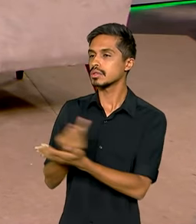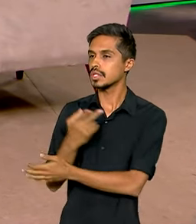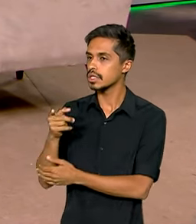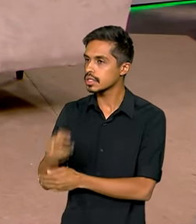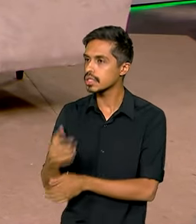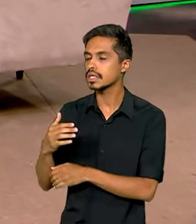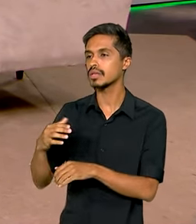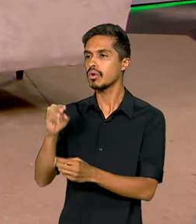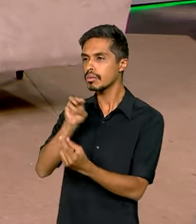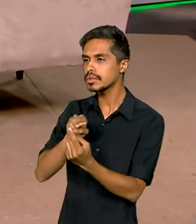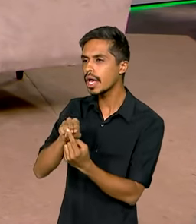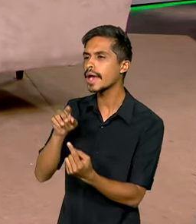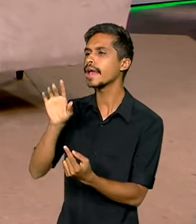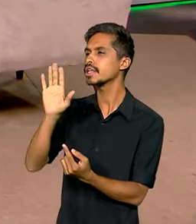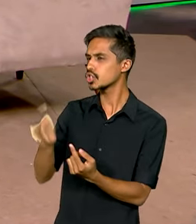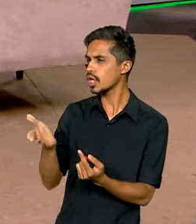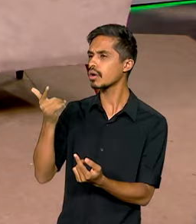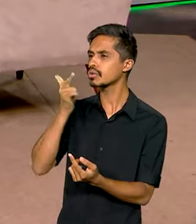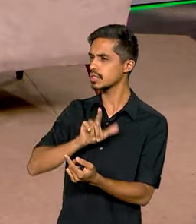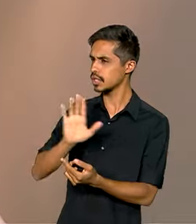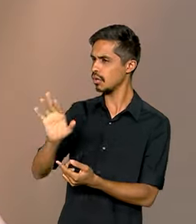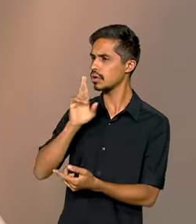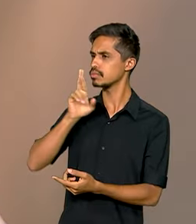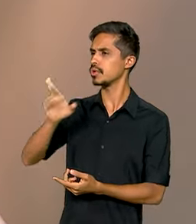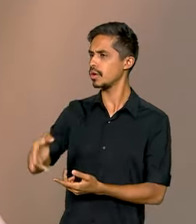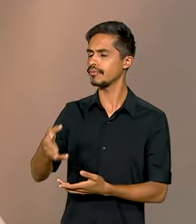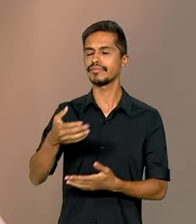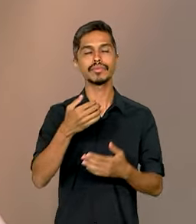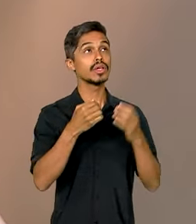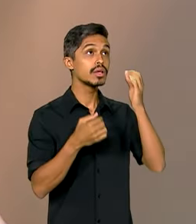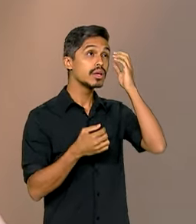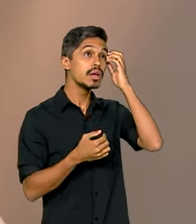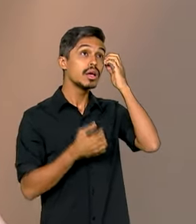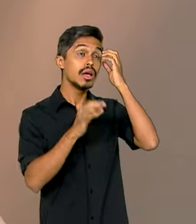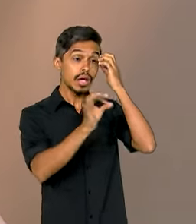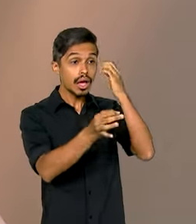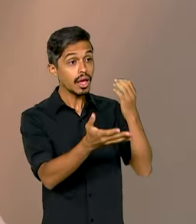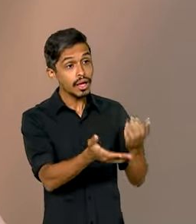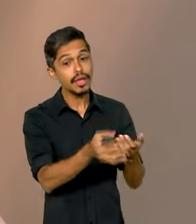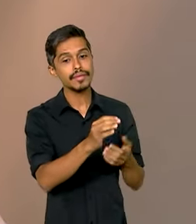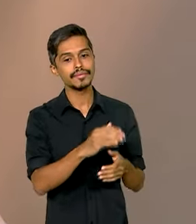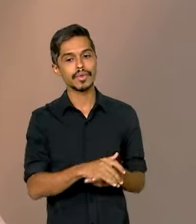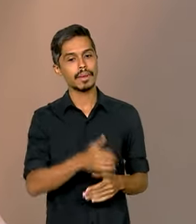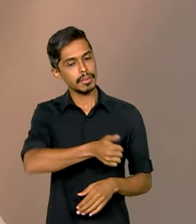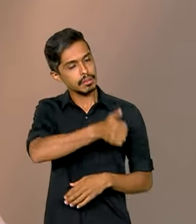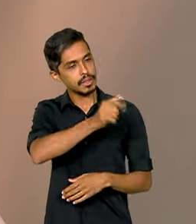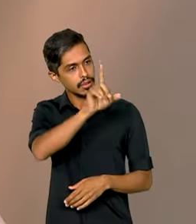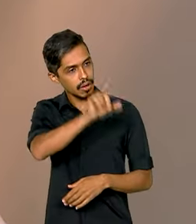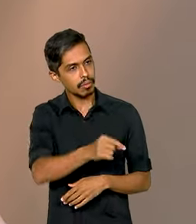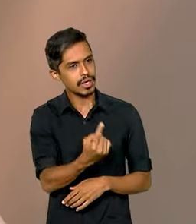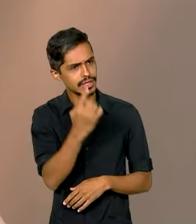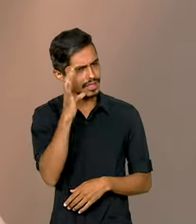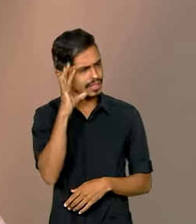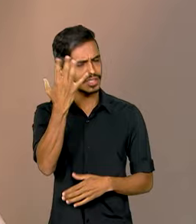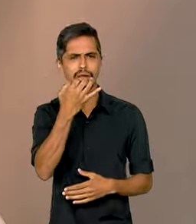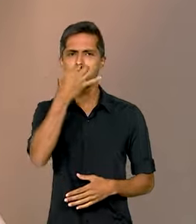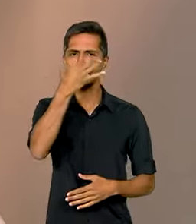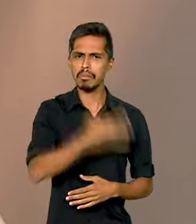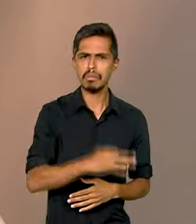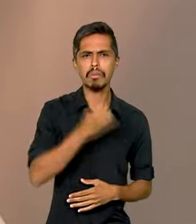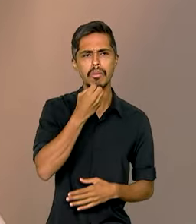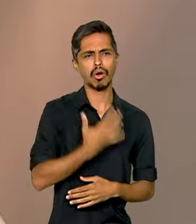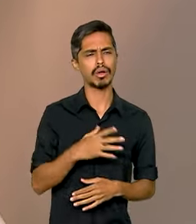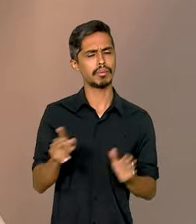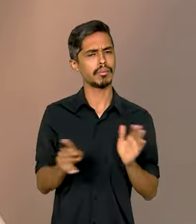foram verificados dessa ação. É isso aí. Primeiro, foi uma decisão muito acertada do